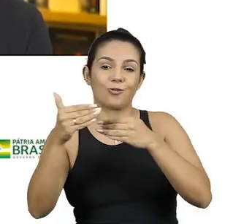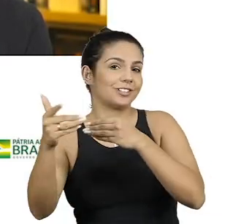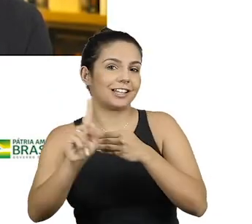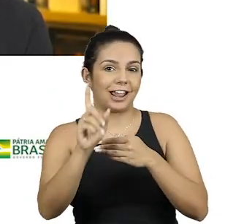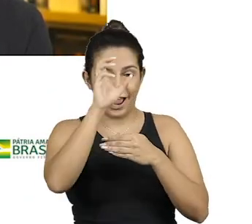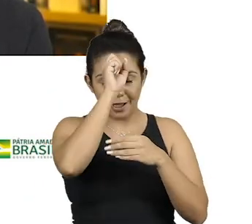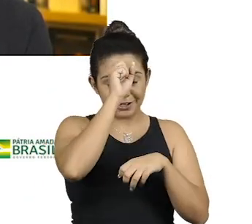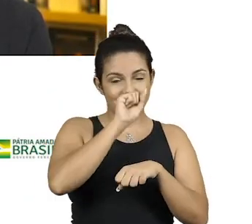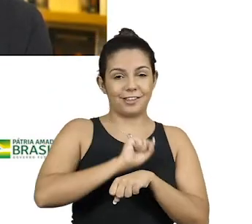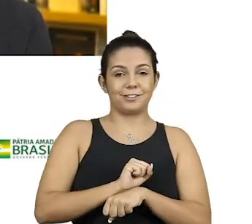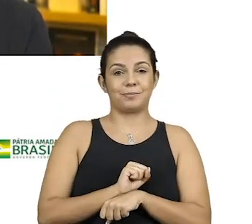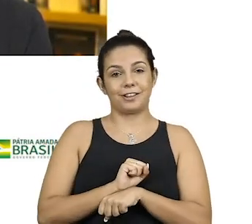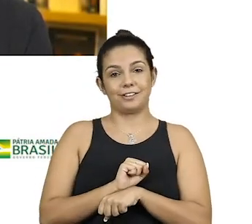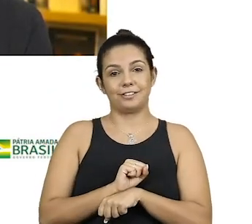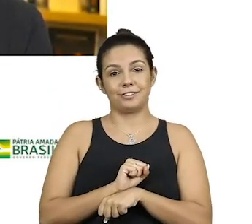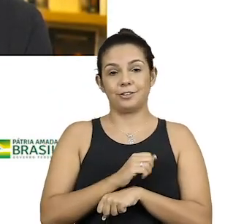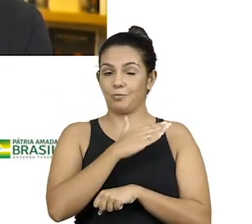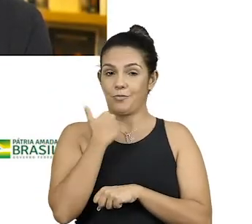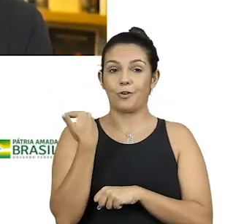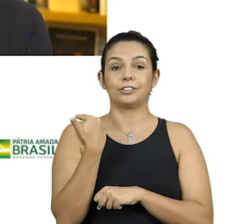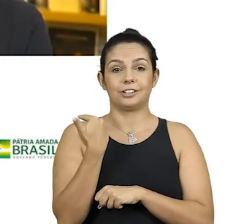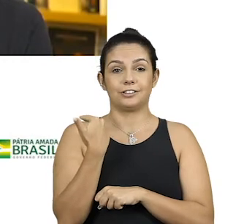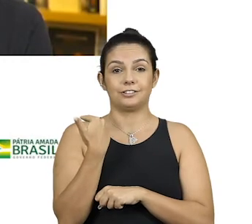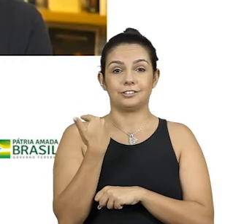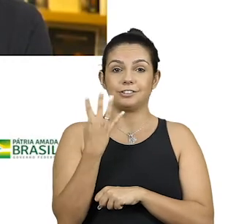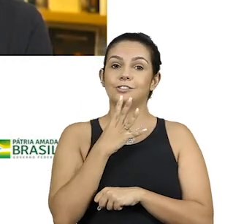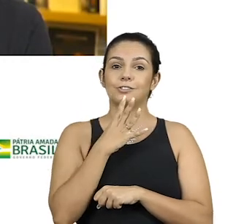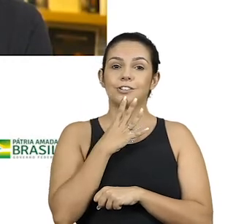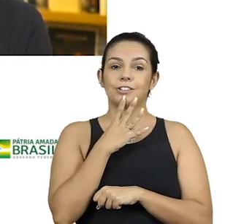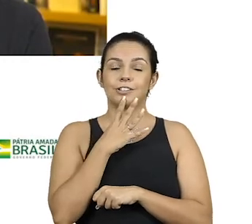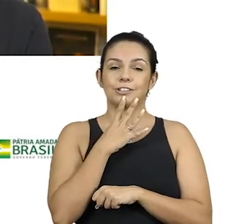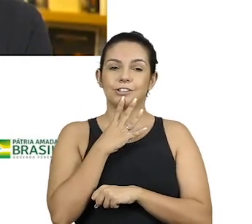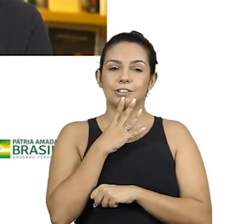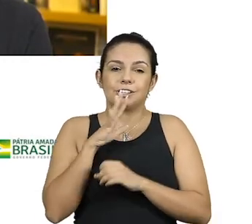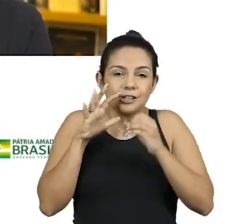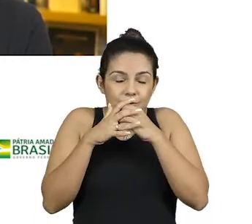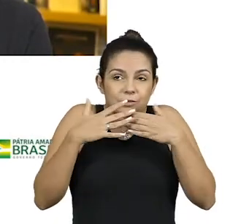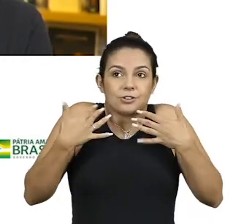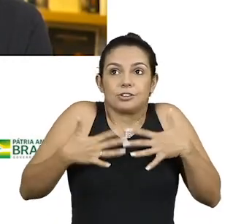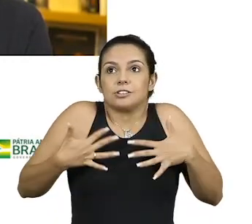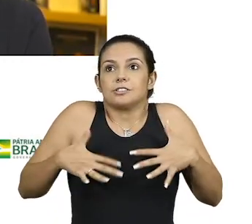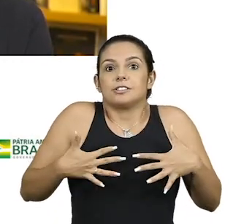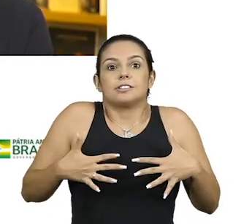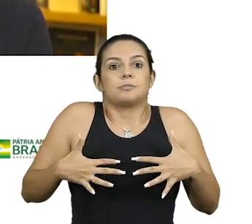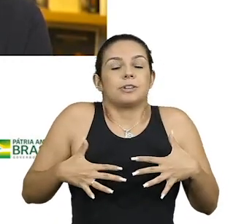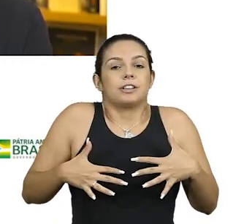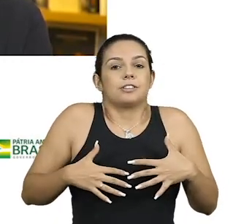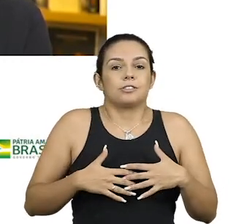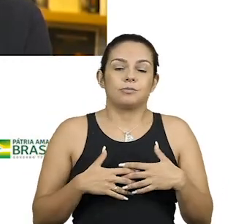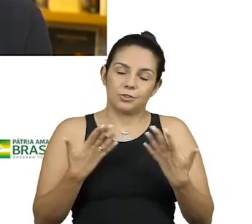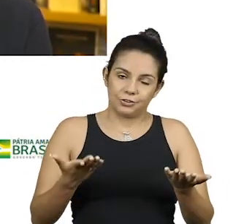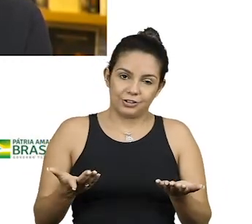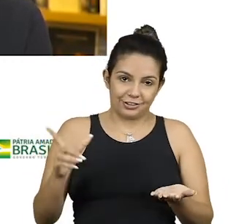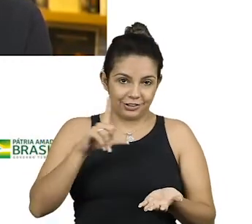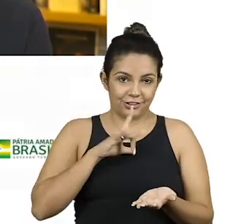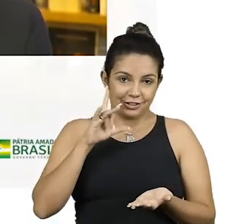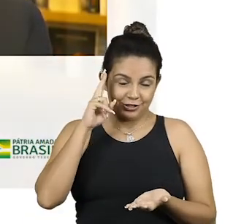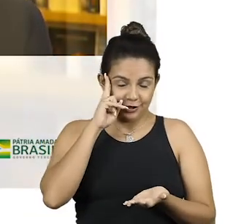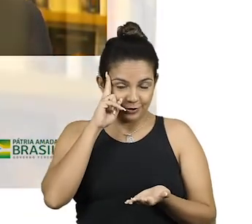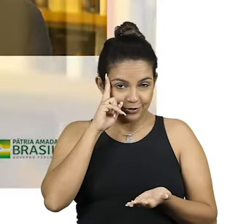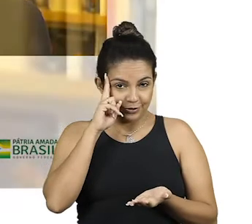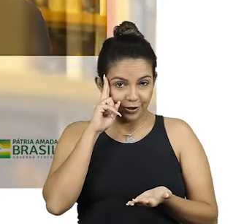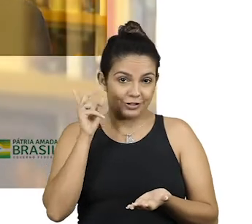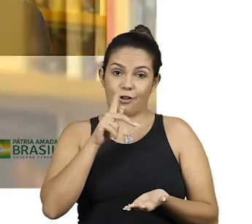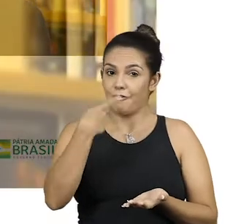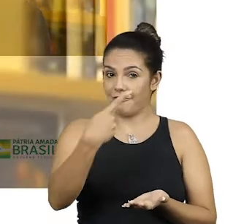aprender a esperar. Mortal, há de conhecer a sombra do desespero. Por enquanto, você tem sonhos